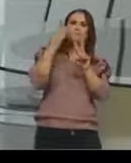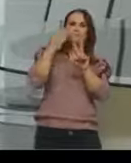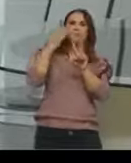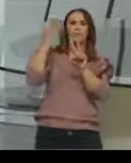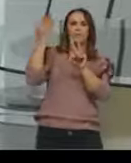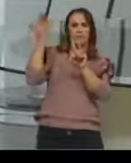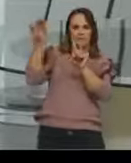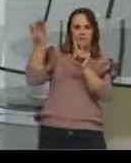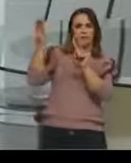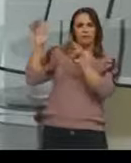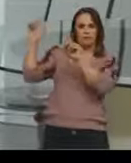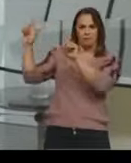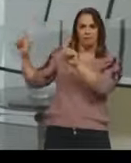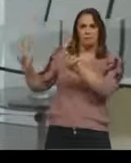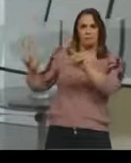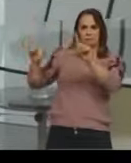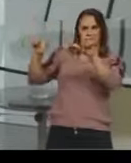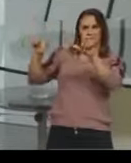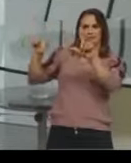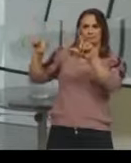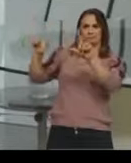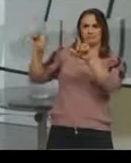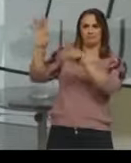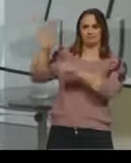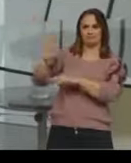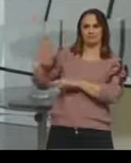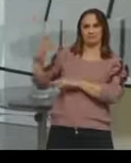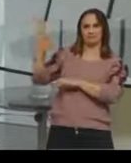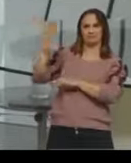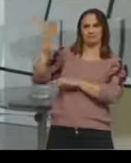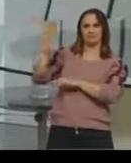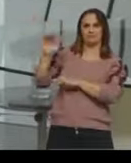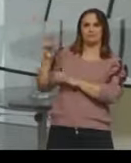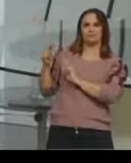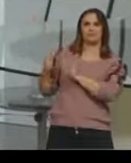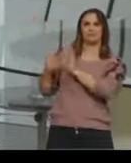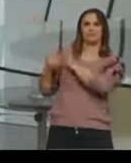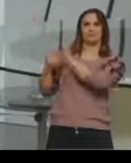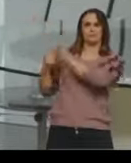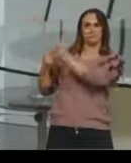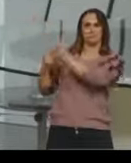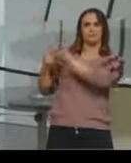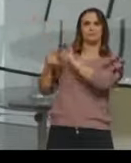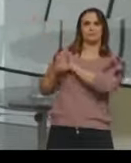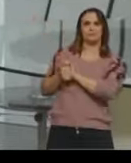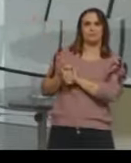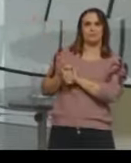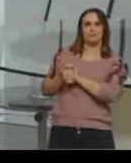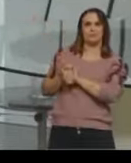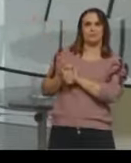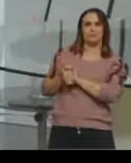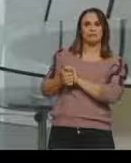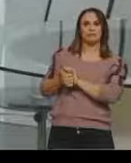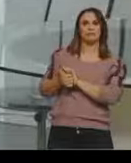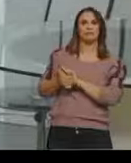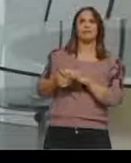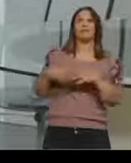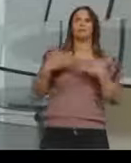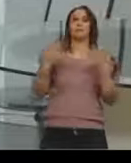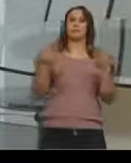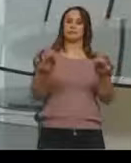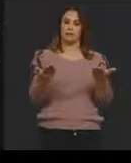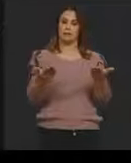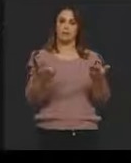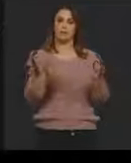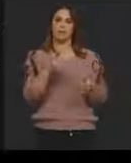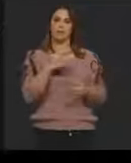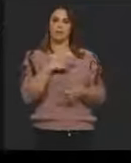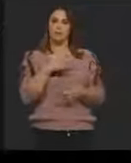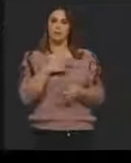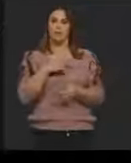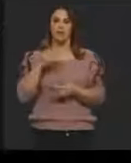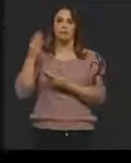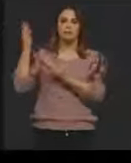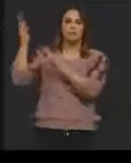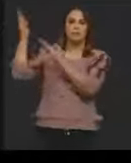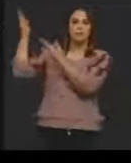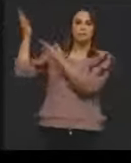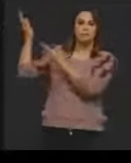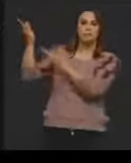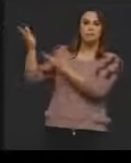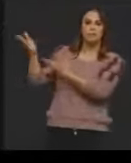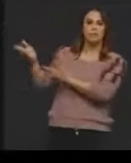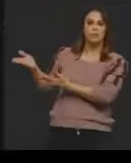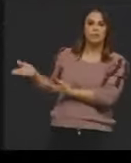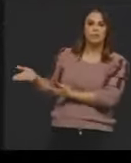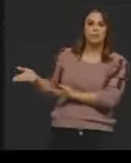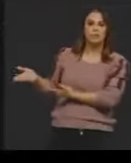na próxima imagem. Pode passar, Júlio, fazendo favor. Então, eu tenho ali a minha cadeia de DNA, lembrando